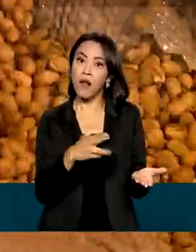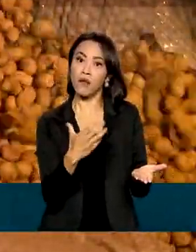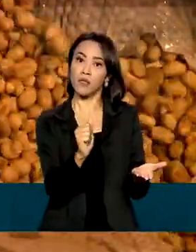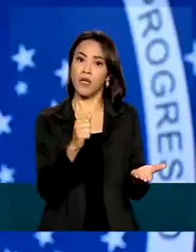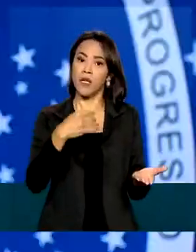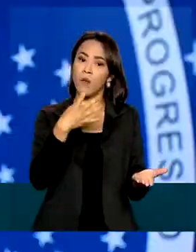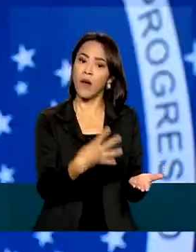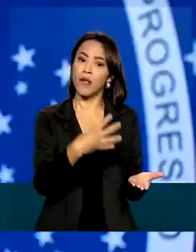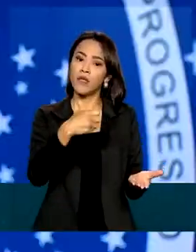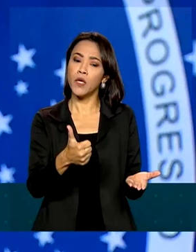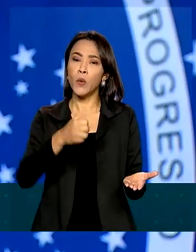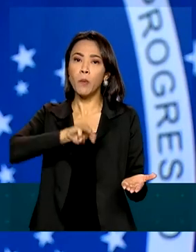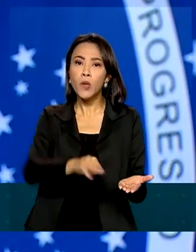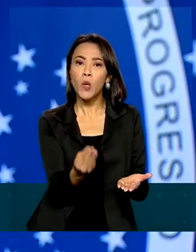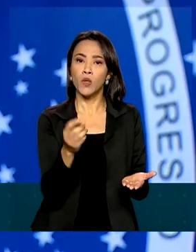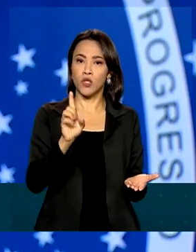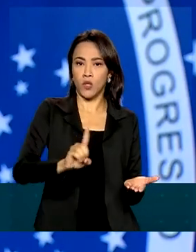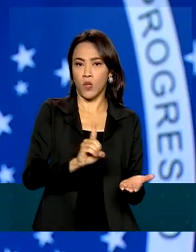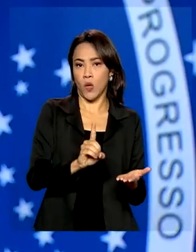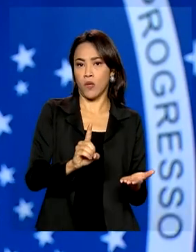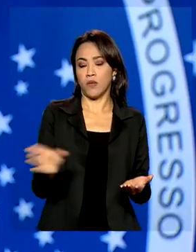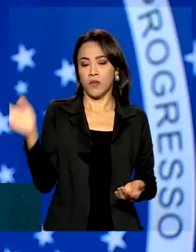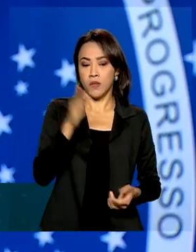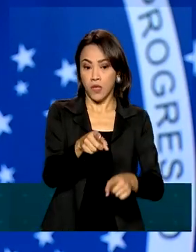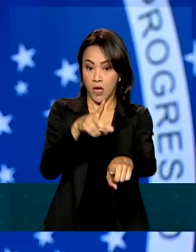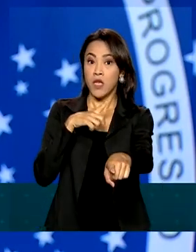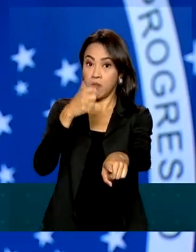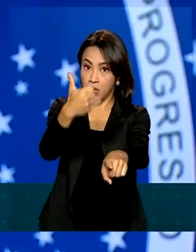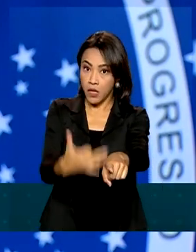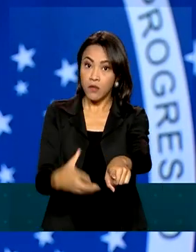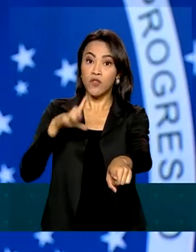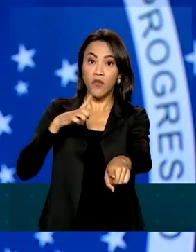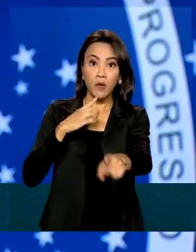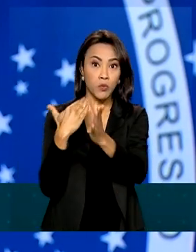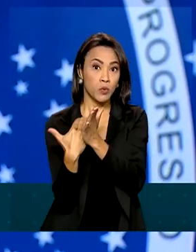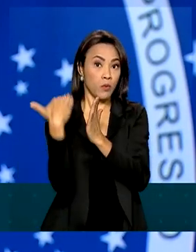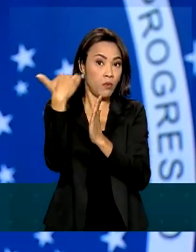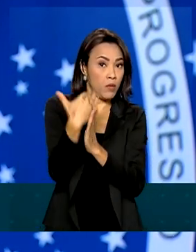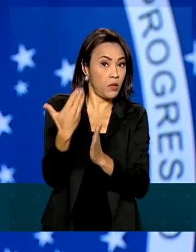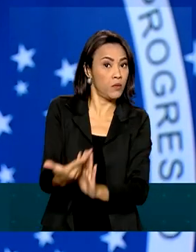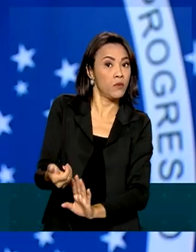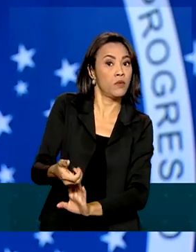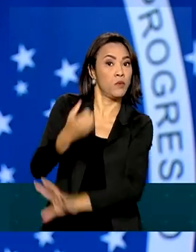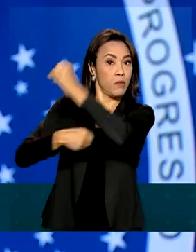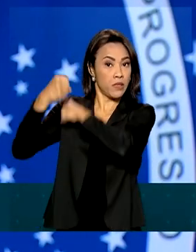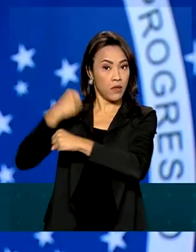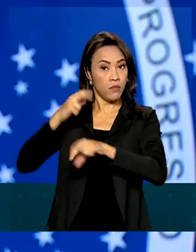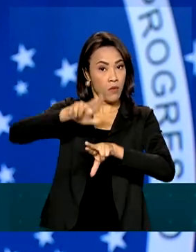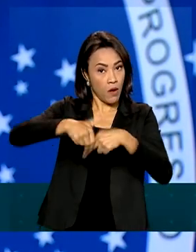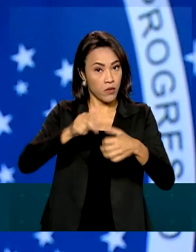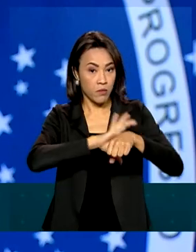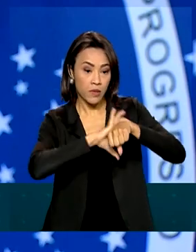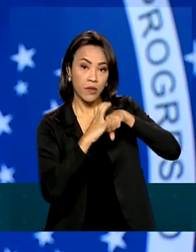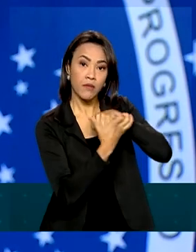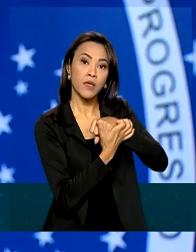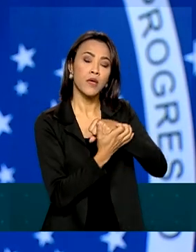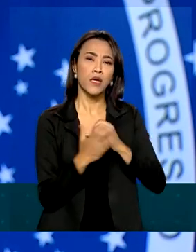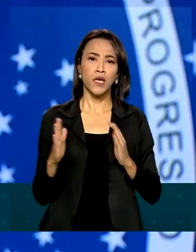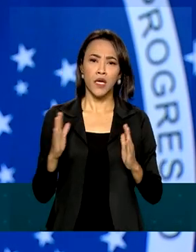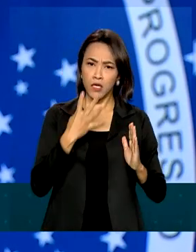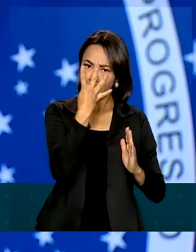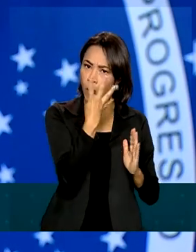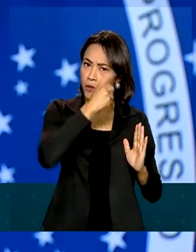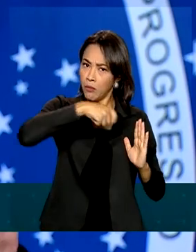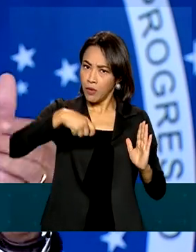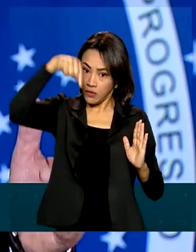dólares. Tivemos um aumento no ano passado, em meio a essa questão da pandemia, e já nos primeiros quatro meses